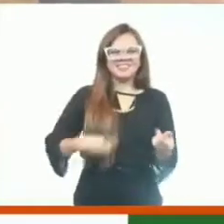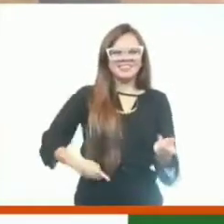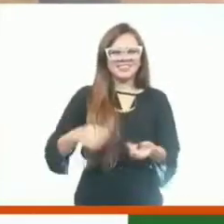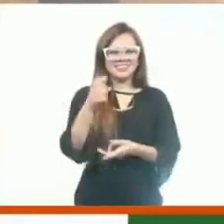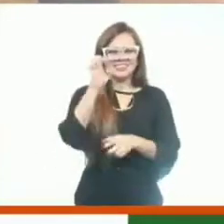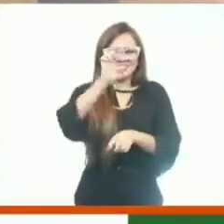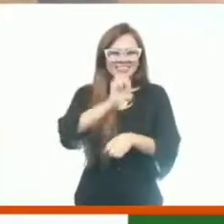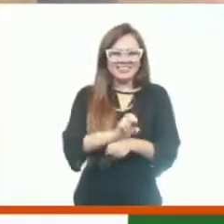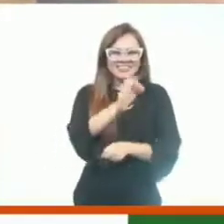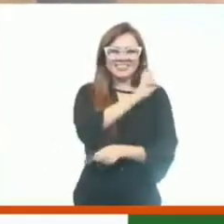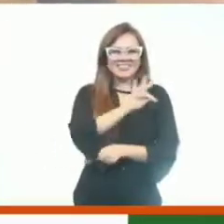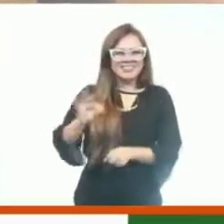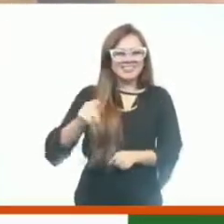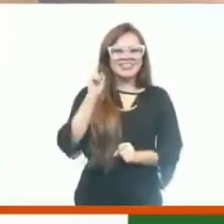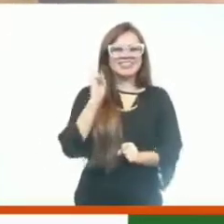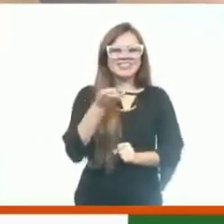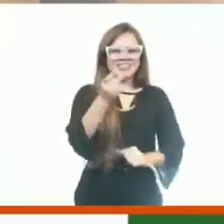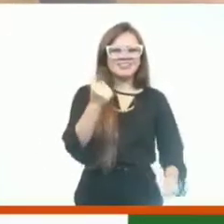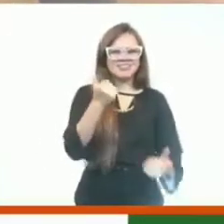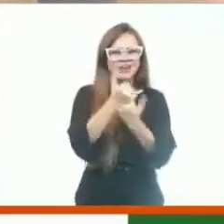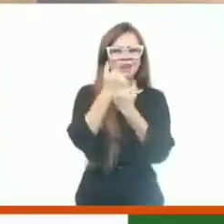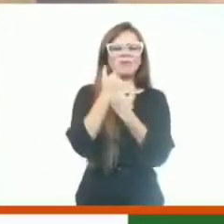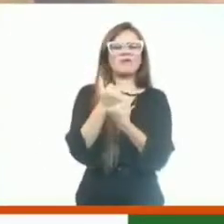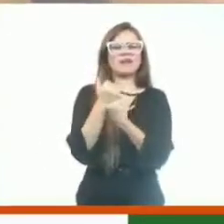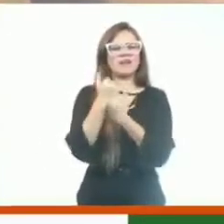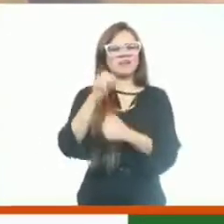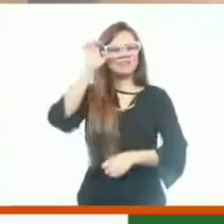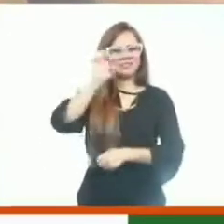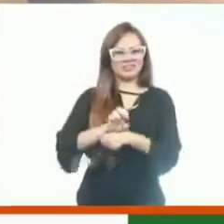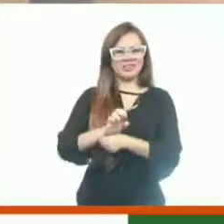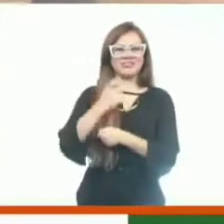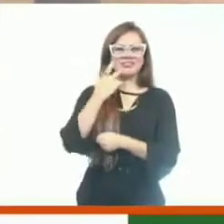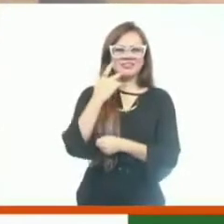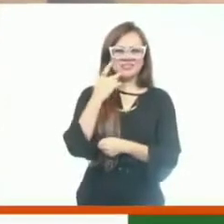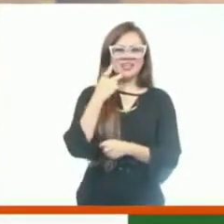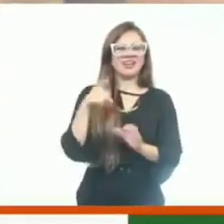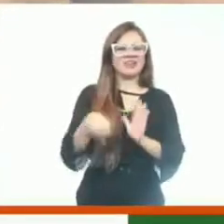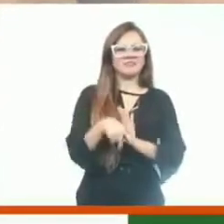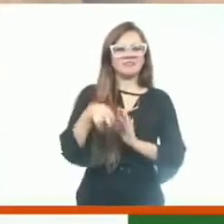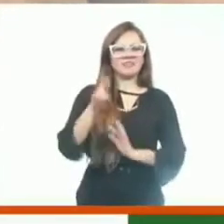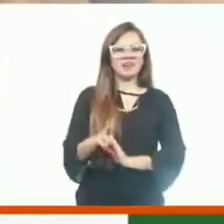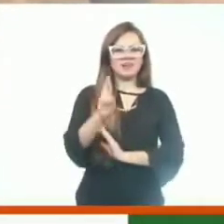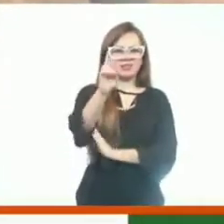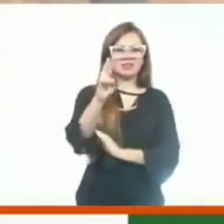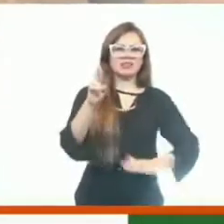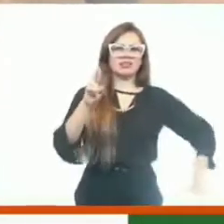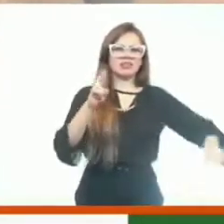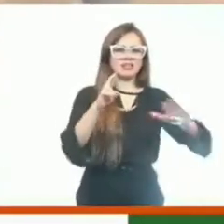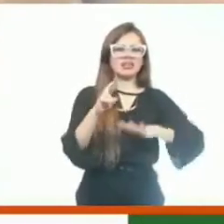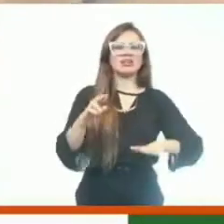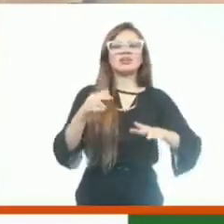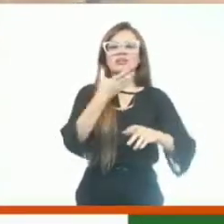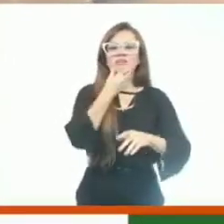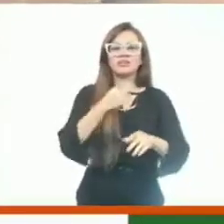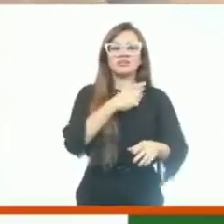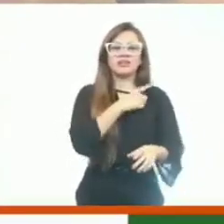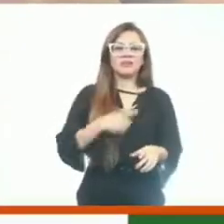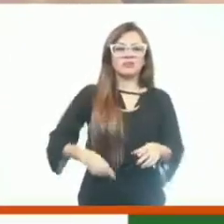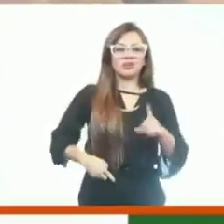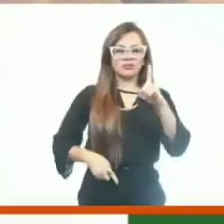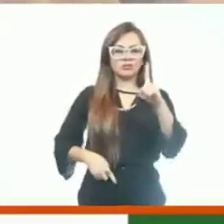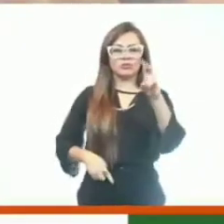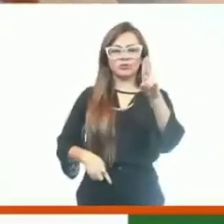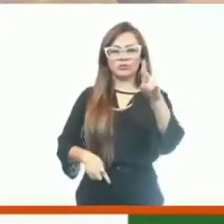federais, que sempre têm nos apoiado, ajudado ao Ceará, que representa a região. Nosso querido deputado Duquinha, de